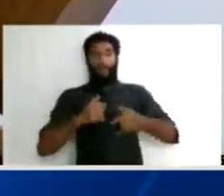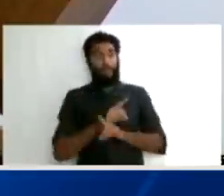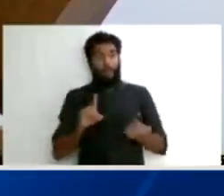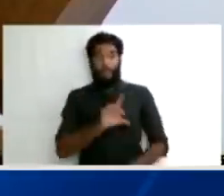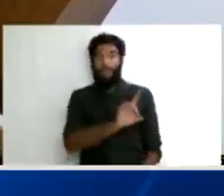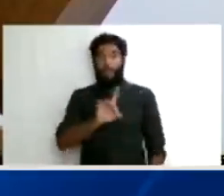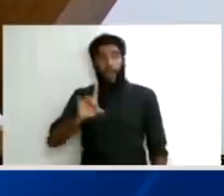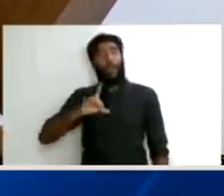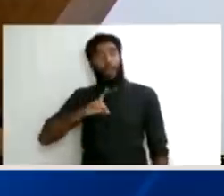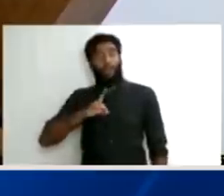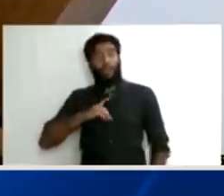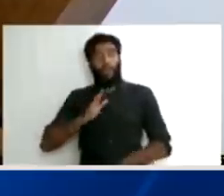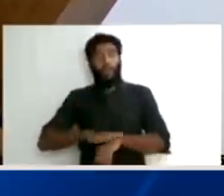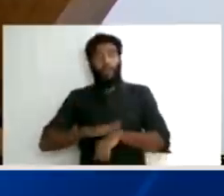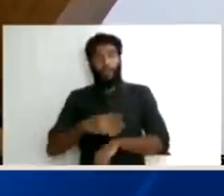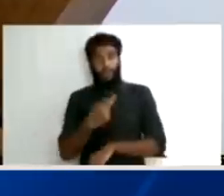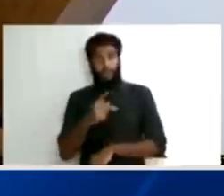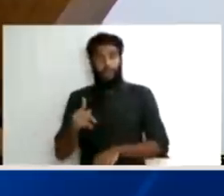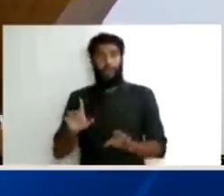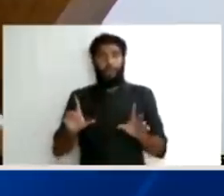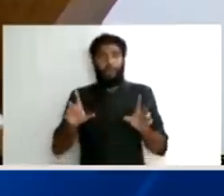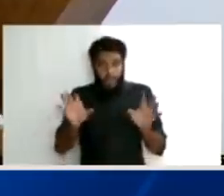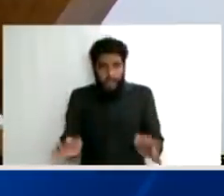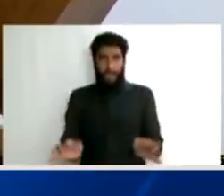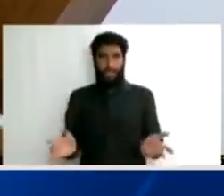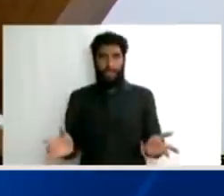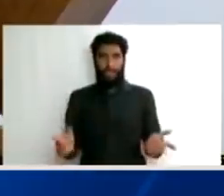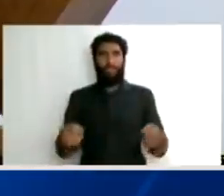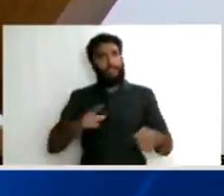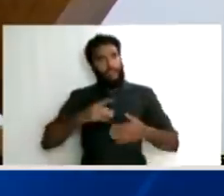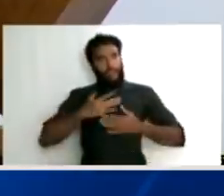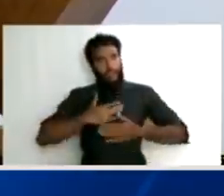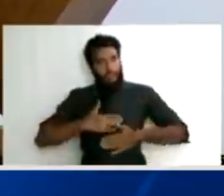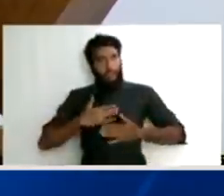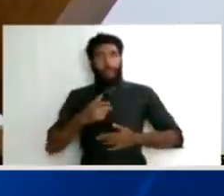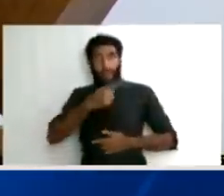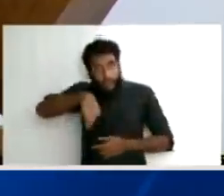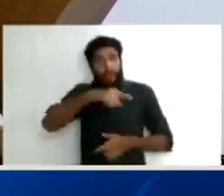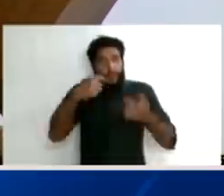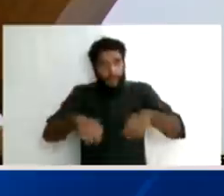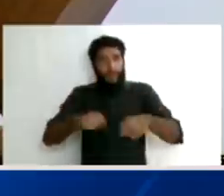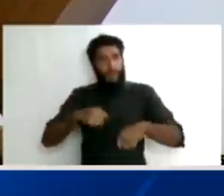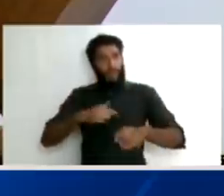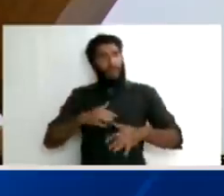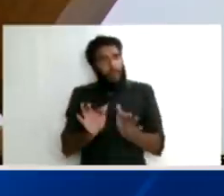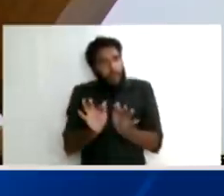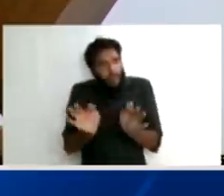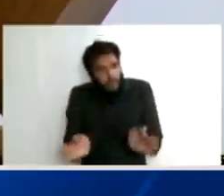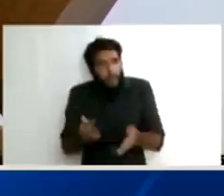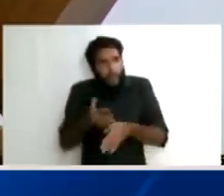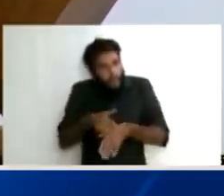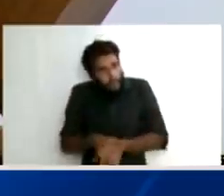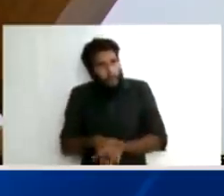Moro, todas as provas são anuladas. Todas, absolutamente todas. Não há possibilidade de